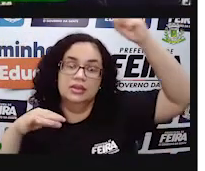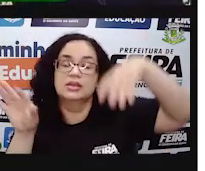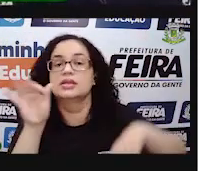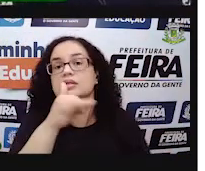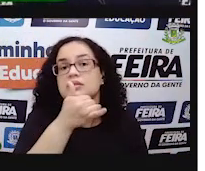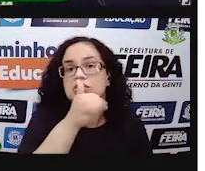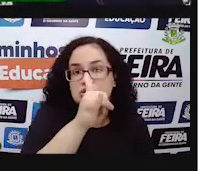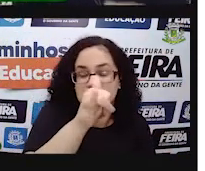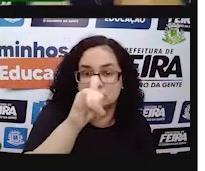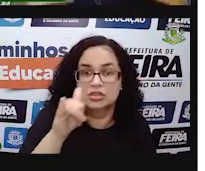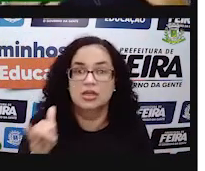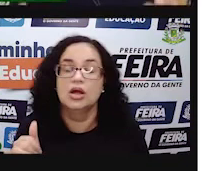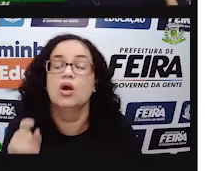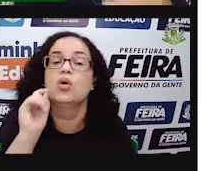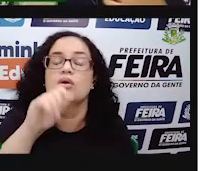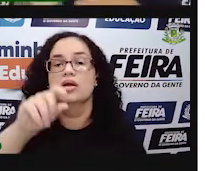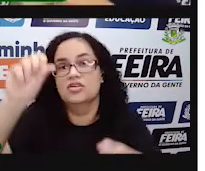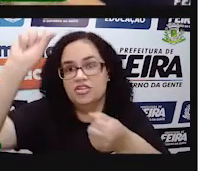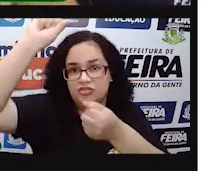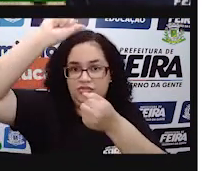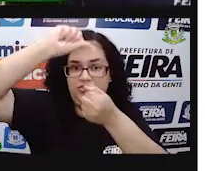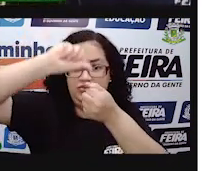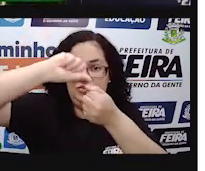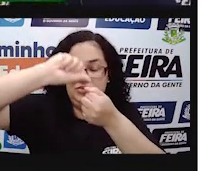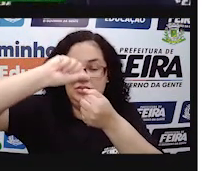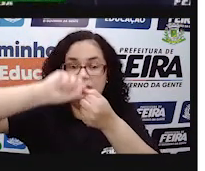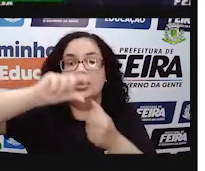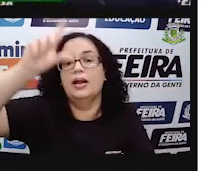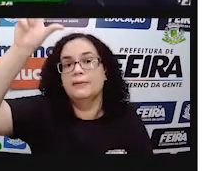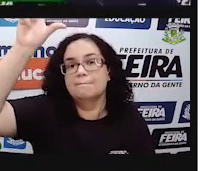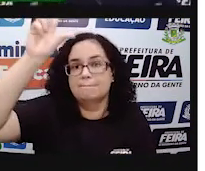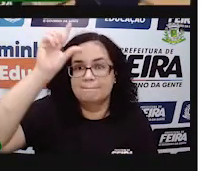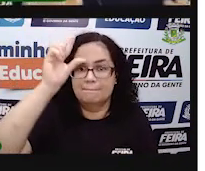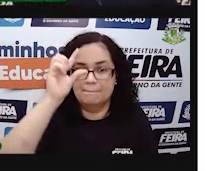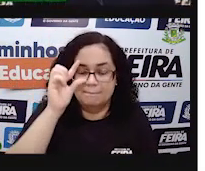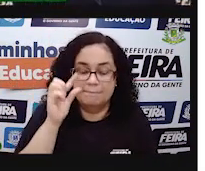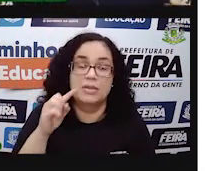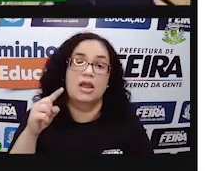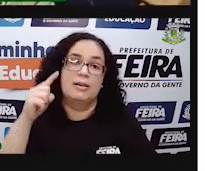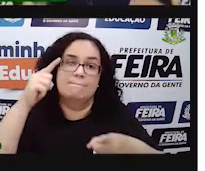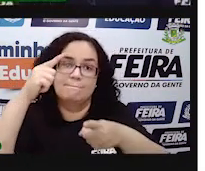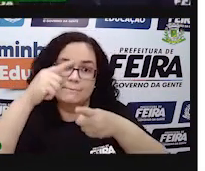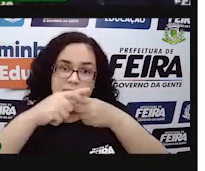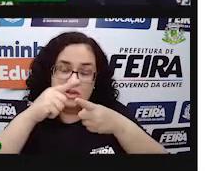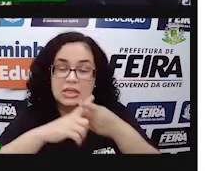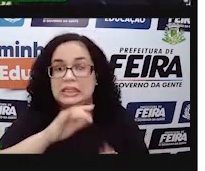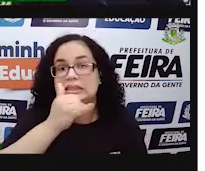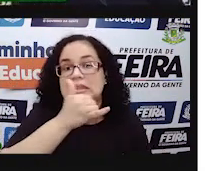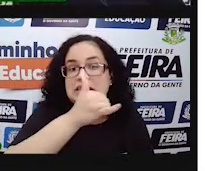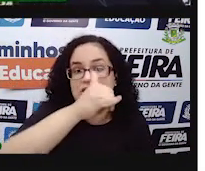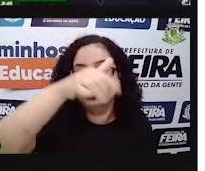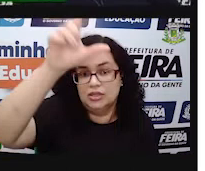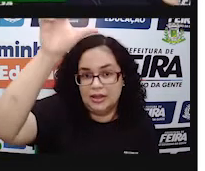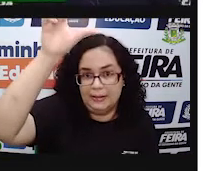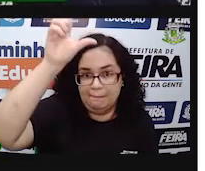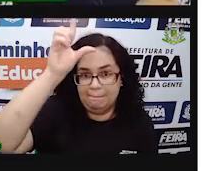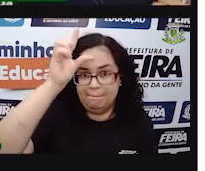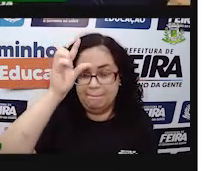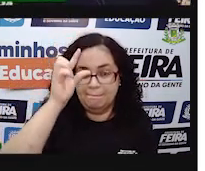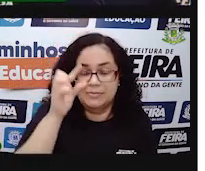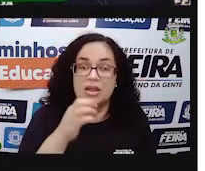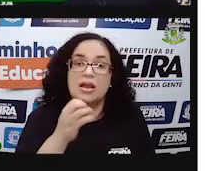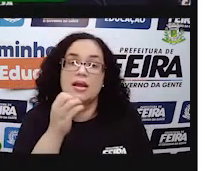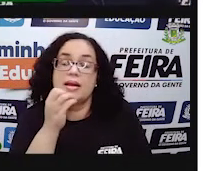consumo de energia elétrica e a entender o que fazer para consumir menos energia elétrica. Porque